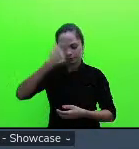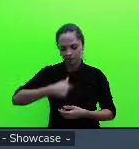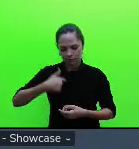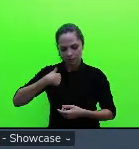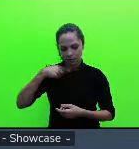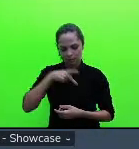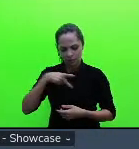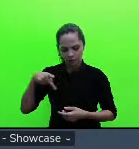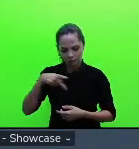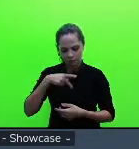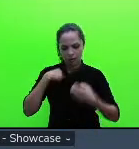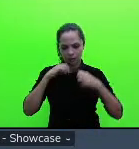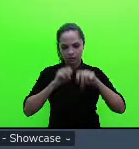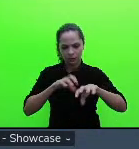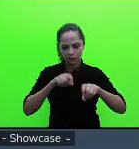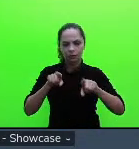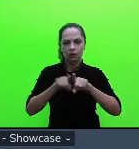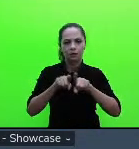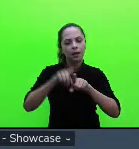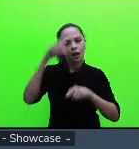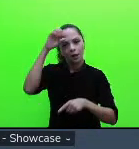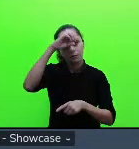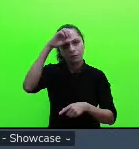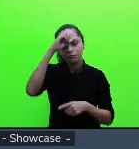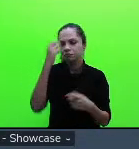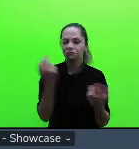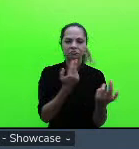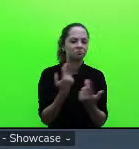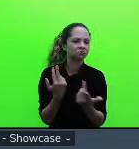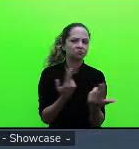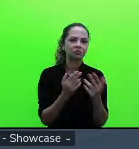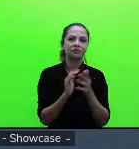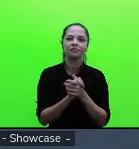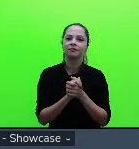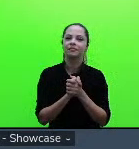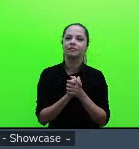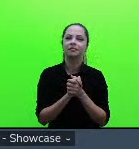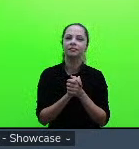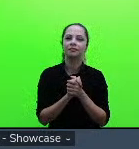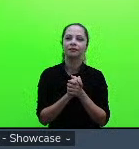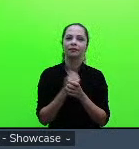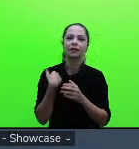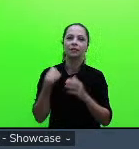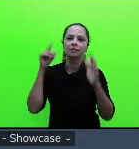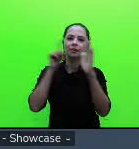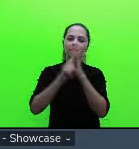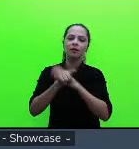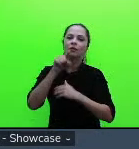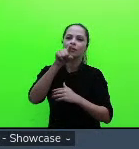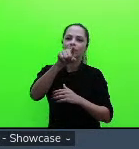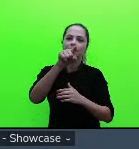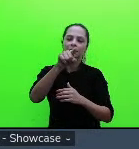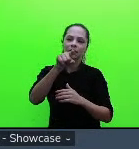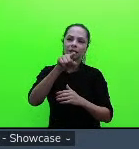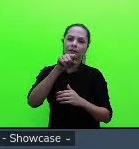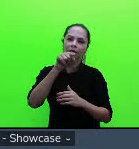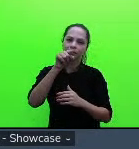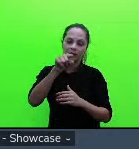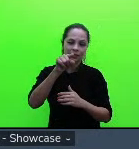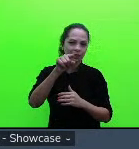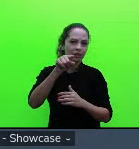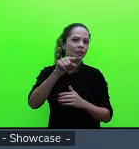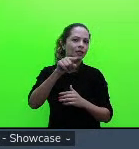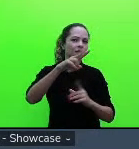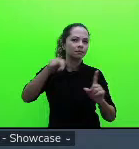e aí eu queria te perguntar um pouco nessa perspectiva do teu trabalho como você faz eu vou gastar um minutinho